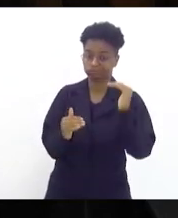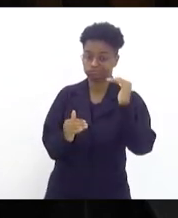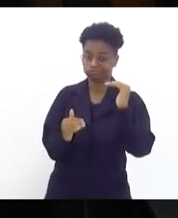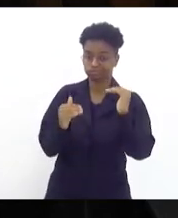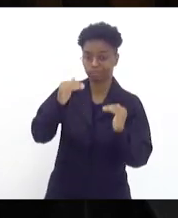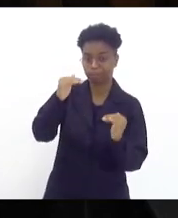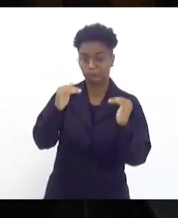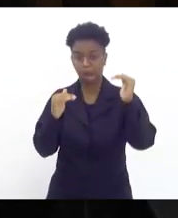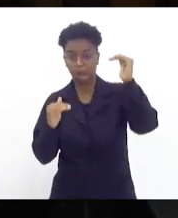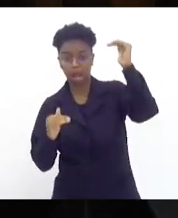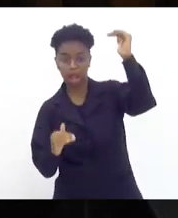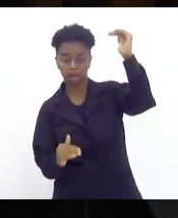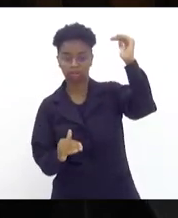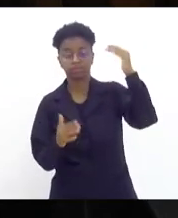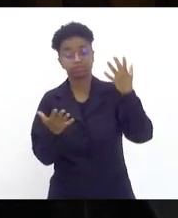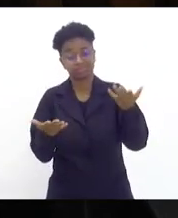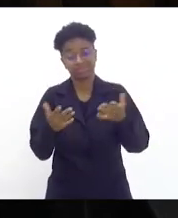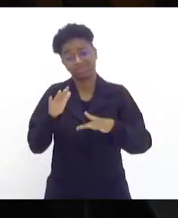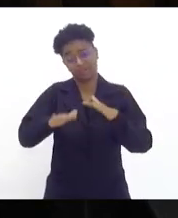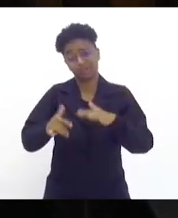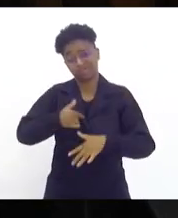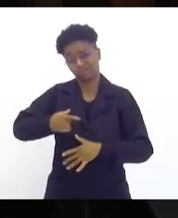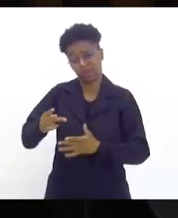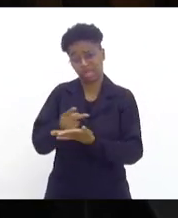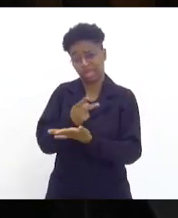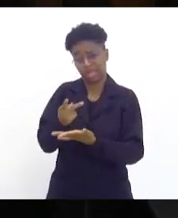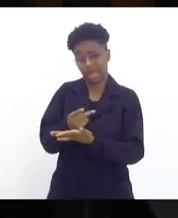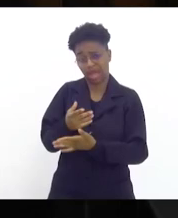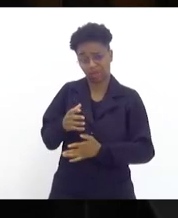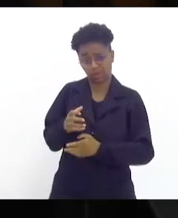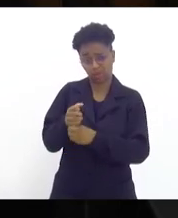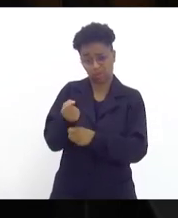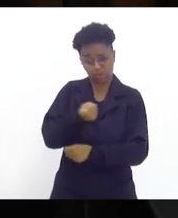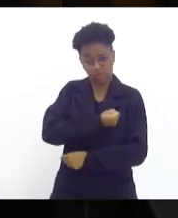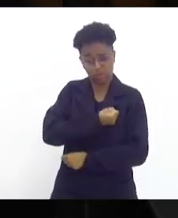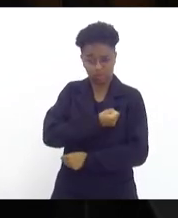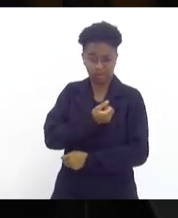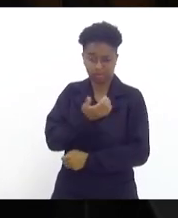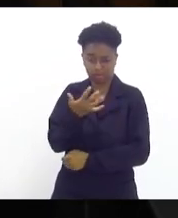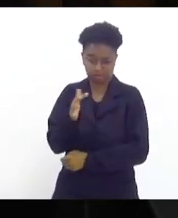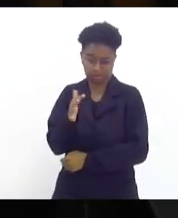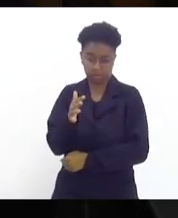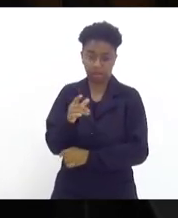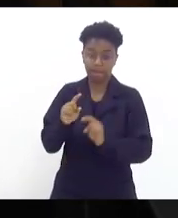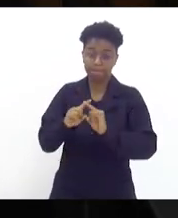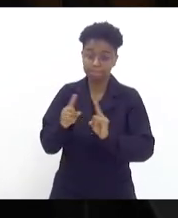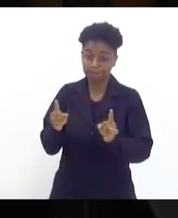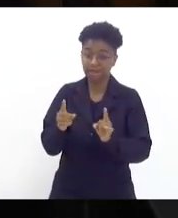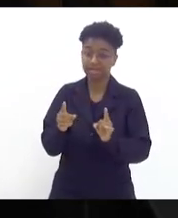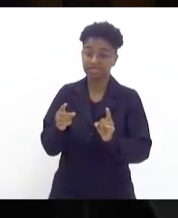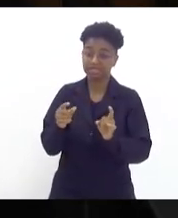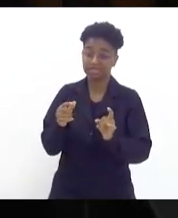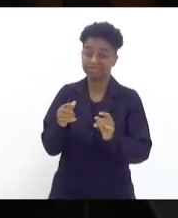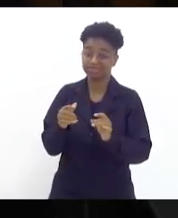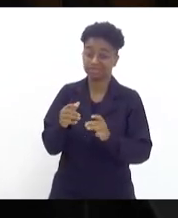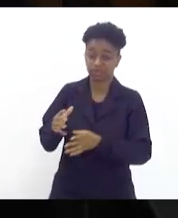Posso me enganar nos números arredondando, mas a ordem de grandeza